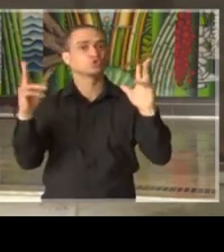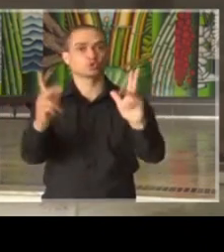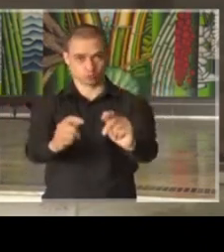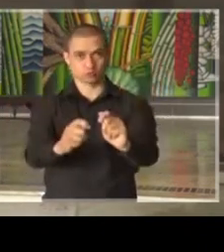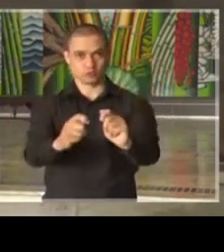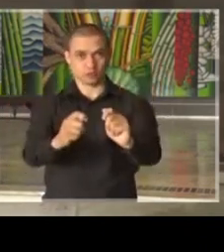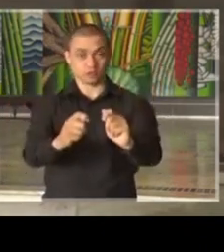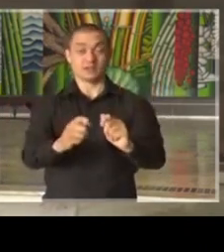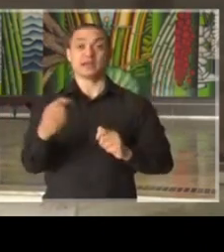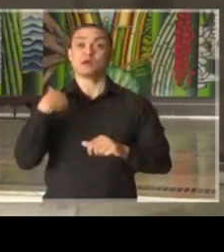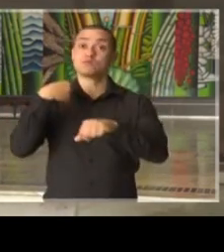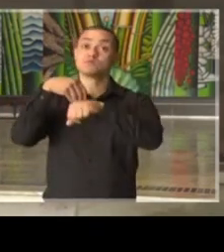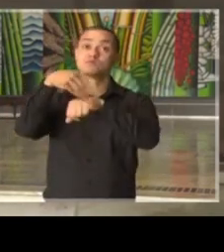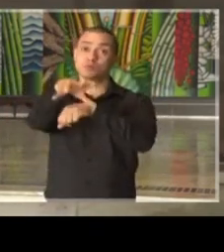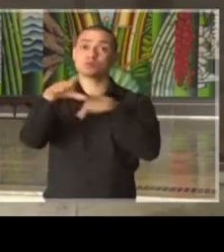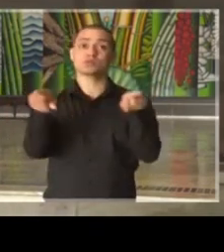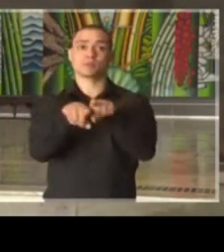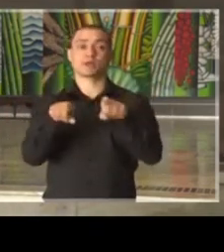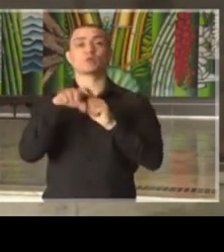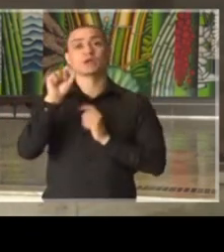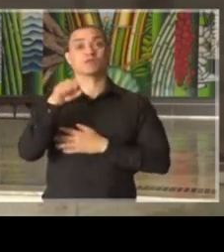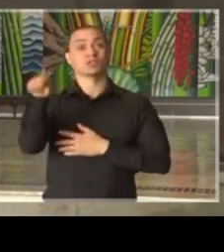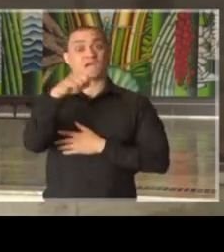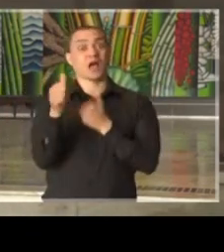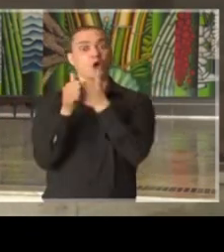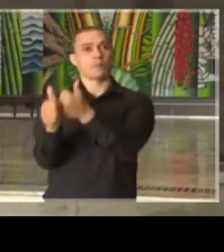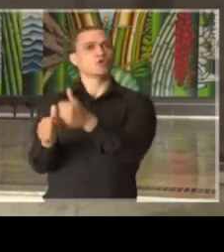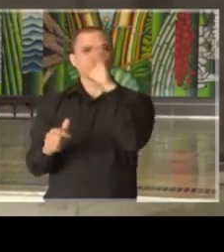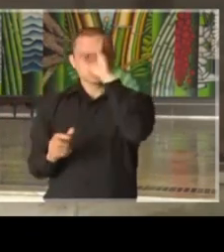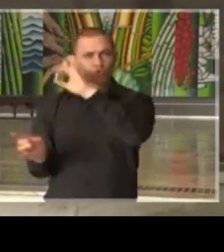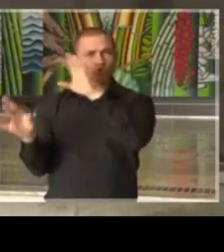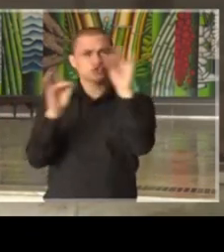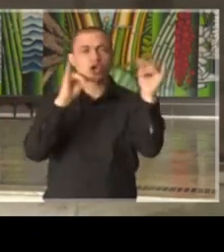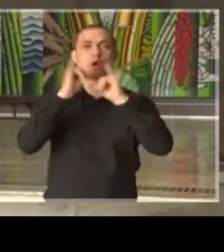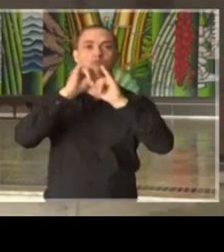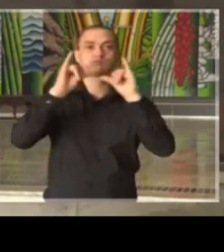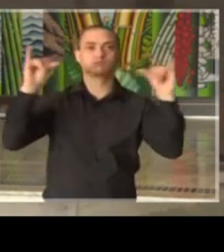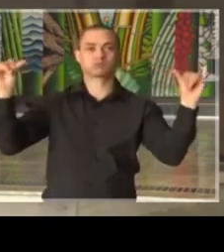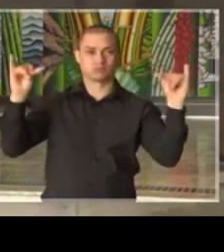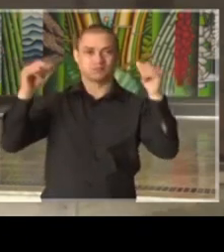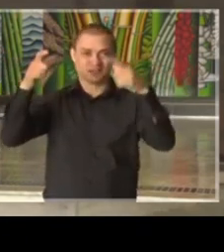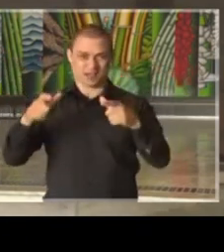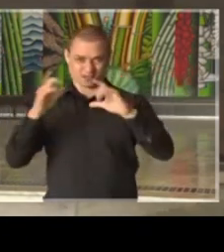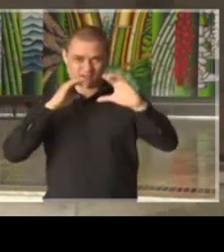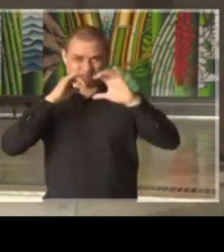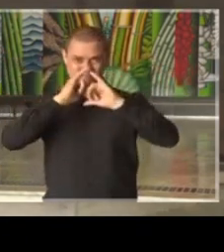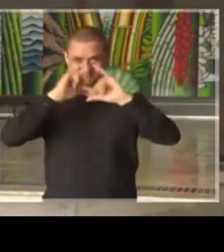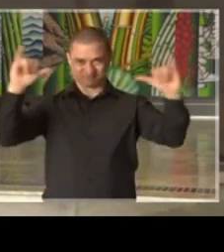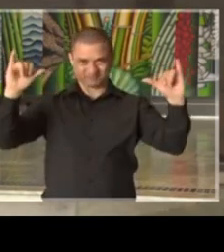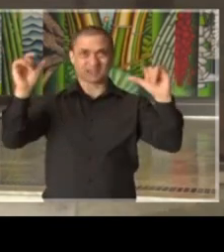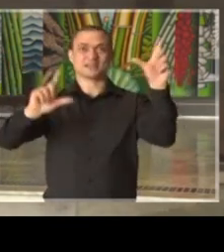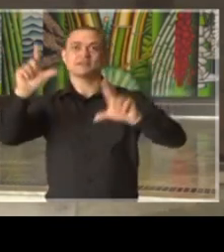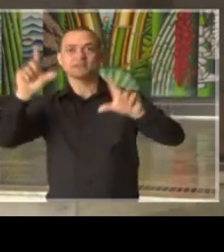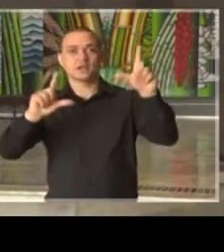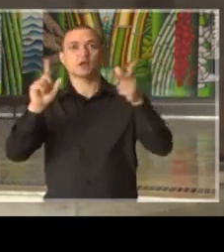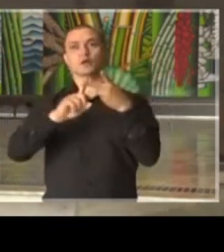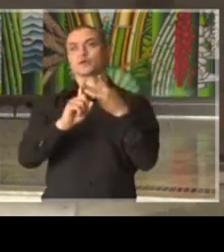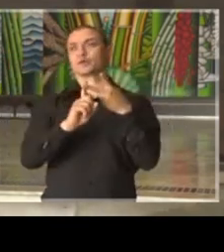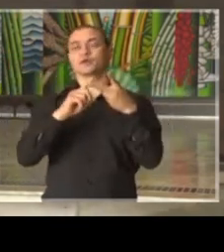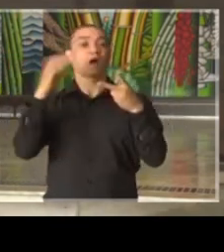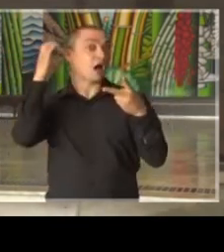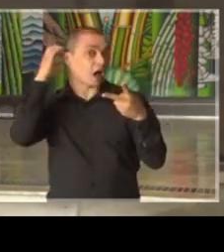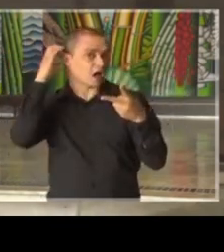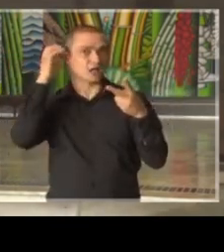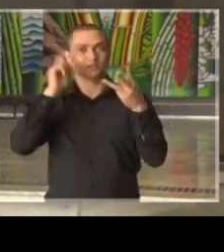Recomendo também que acompanhem diariamente as notícias dos veículos de comunicação pela televisão, pelo